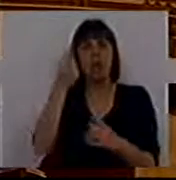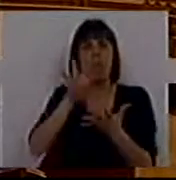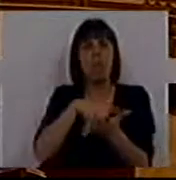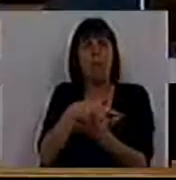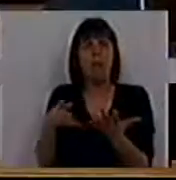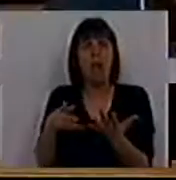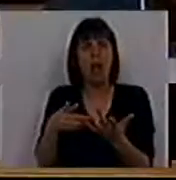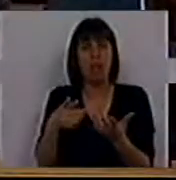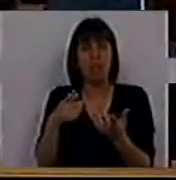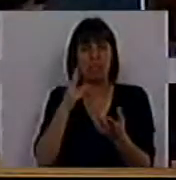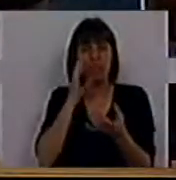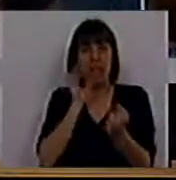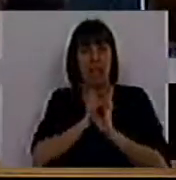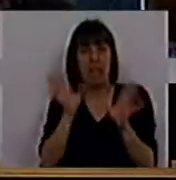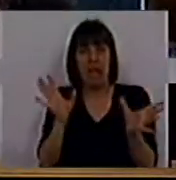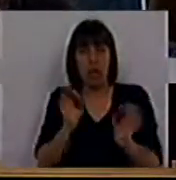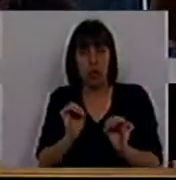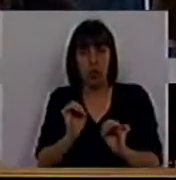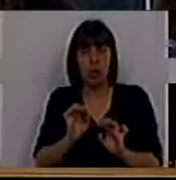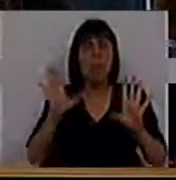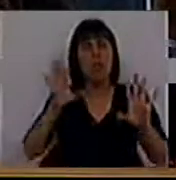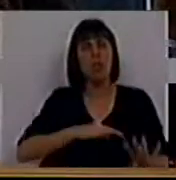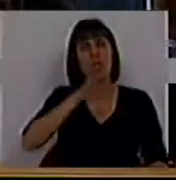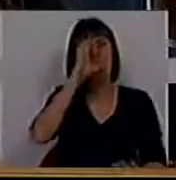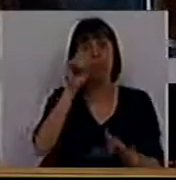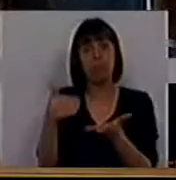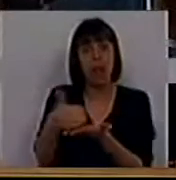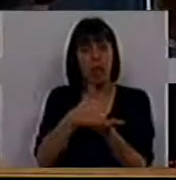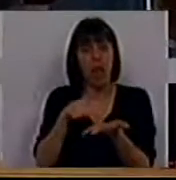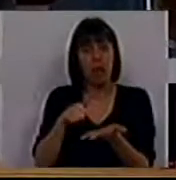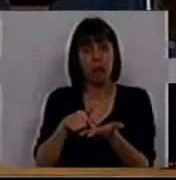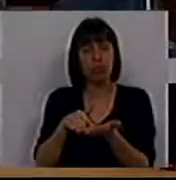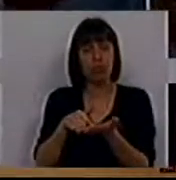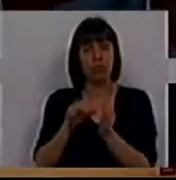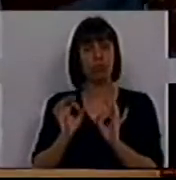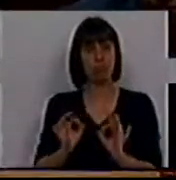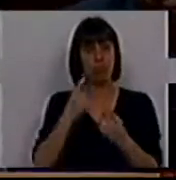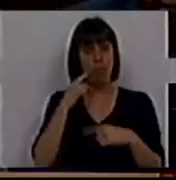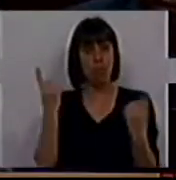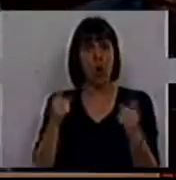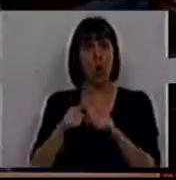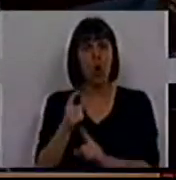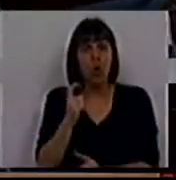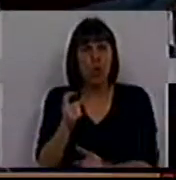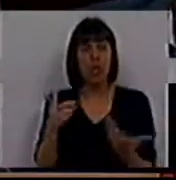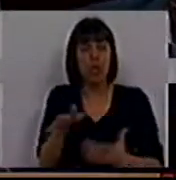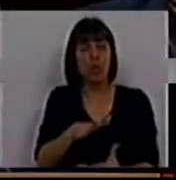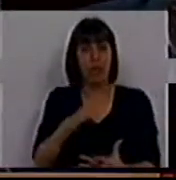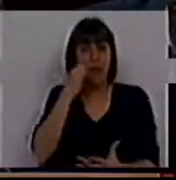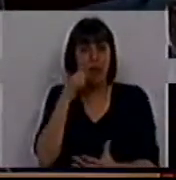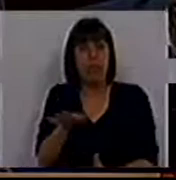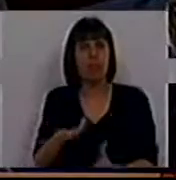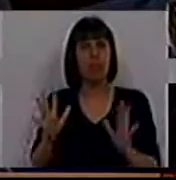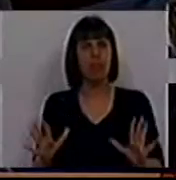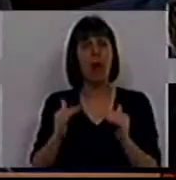um pouco imperceptível. Mas, ó Sr. Ministro, são os dados que revelam a crueza da situação